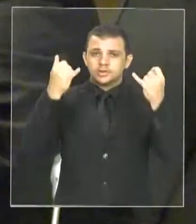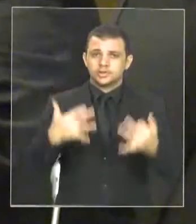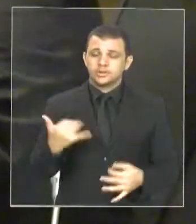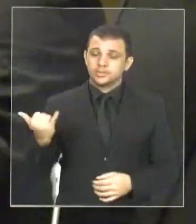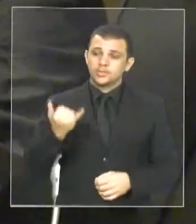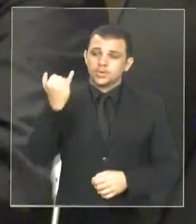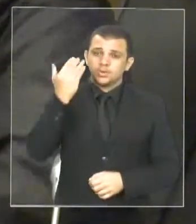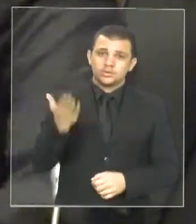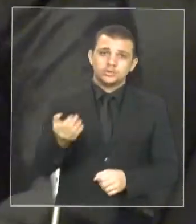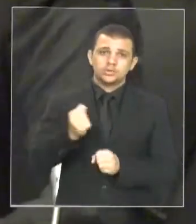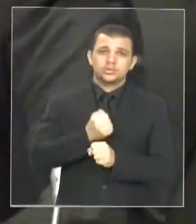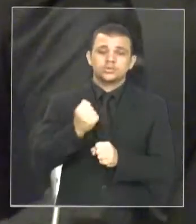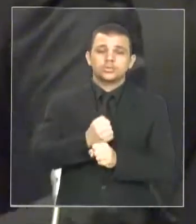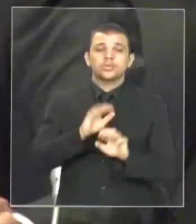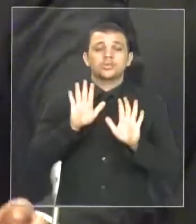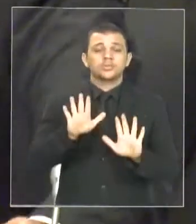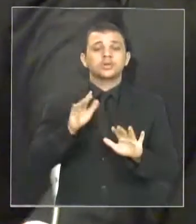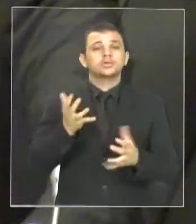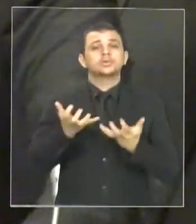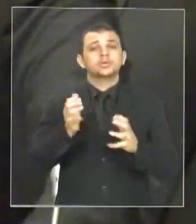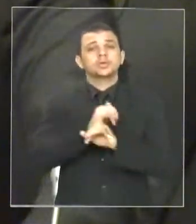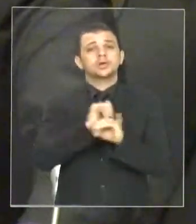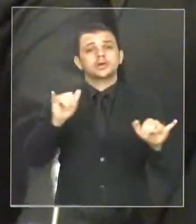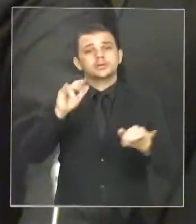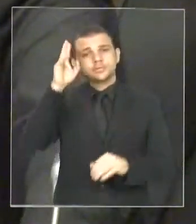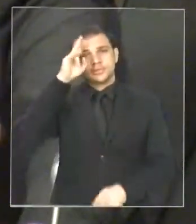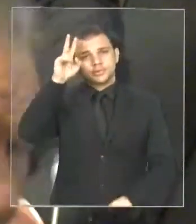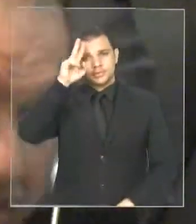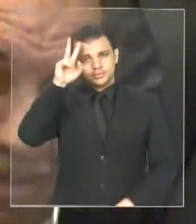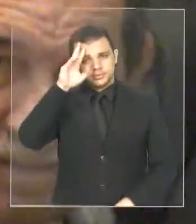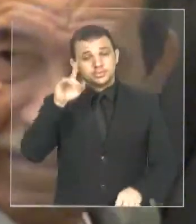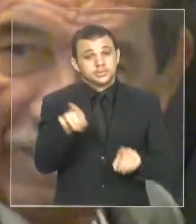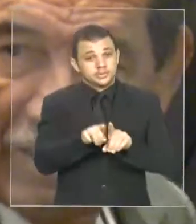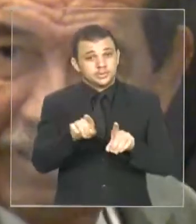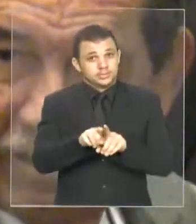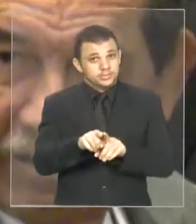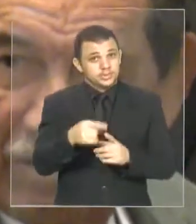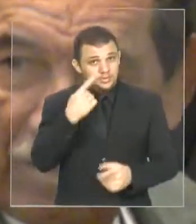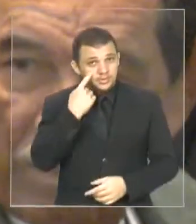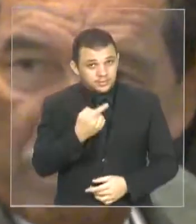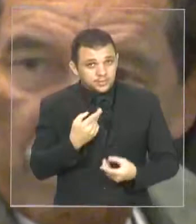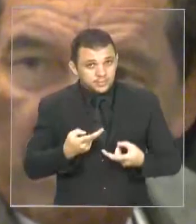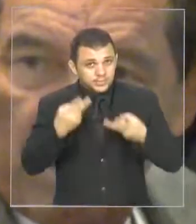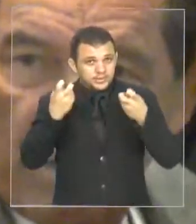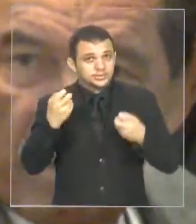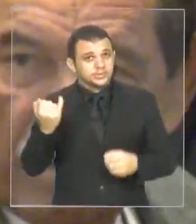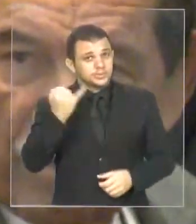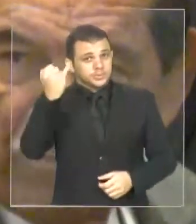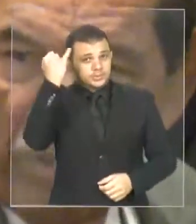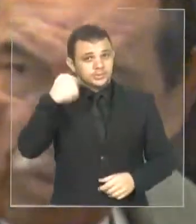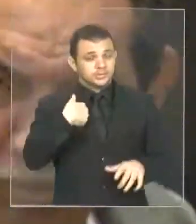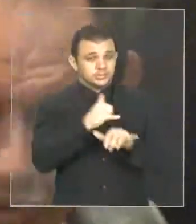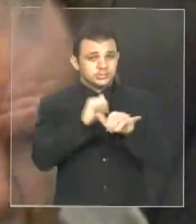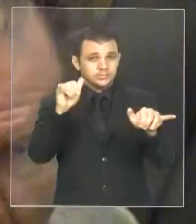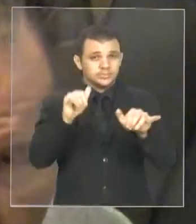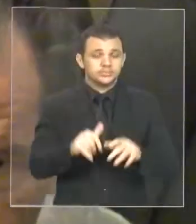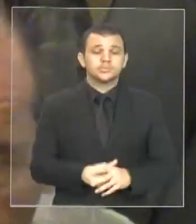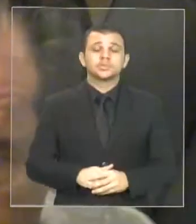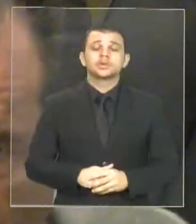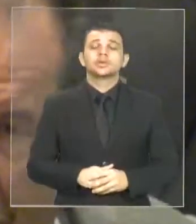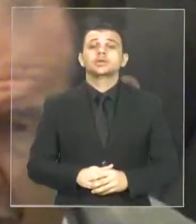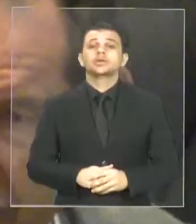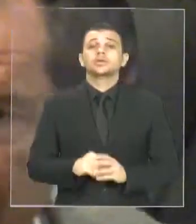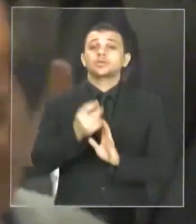obra. Mas eu quero lembrar aqui, deputado Max, e aí veja a importância do que eu vou falar aqui. Quando o projeto de lei